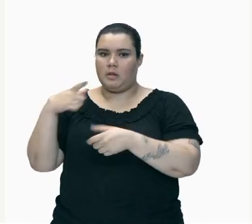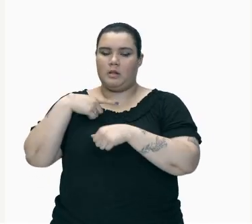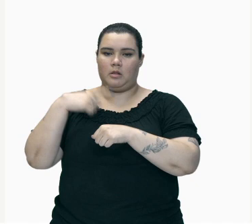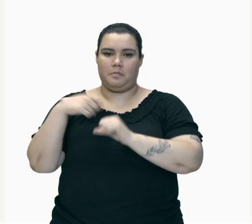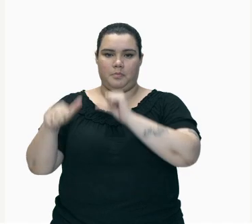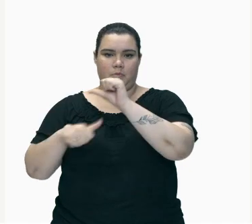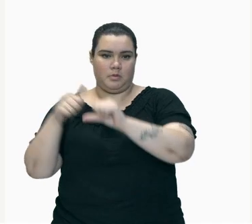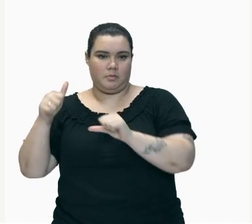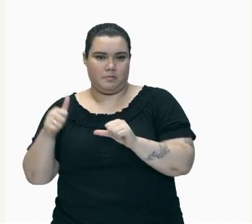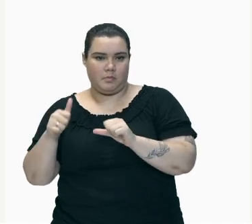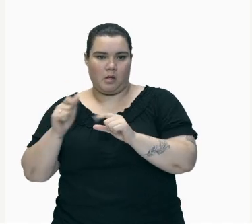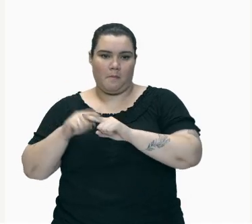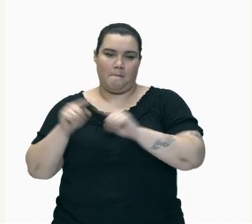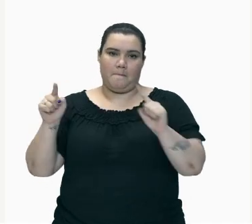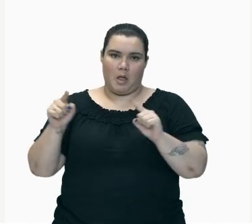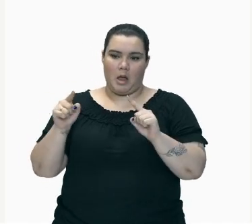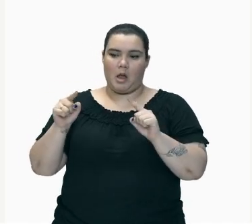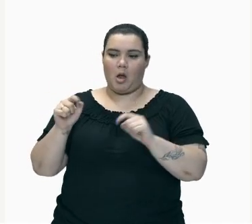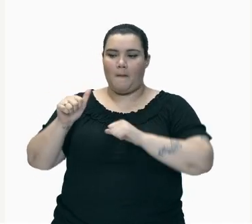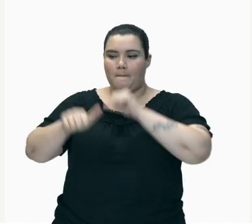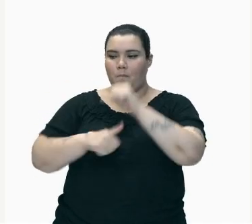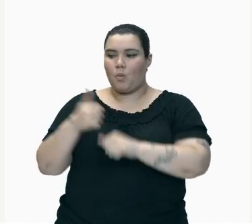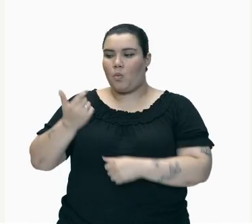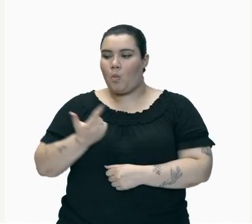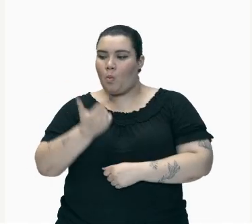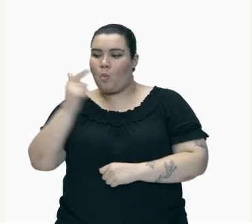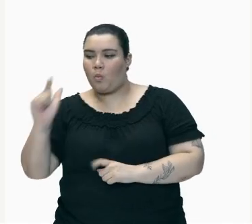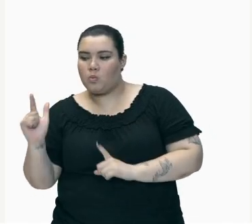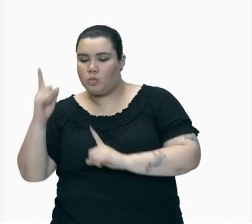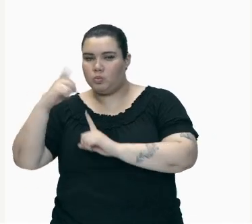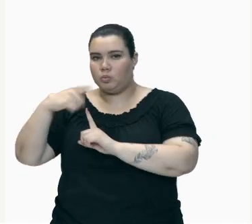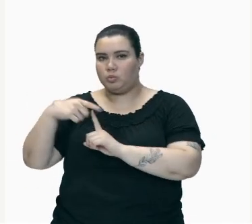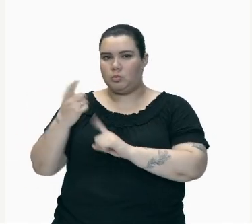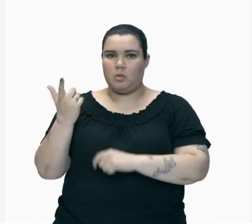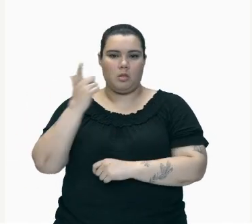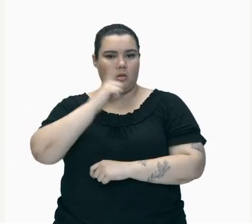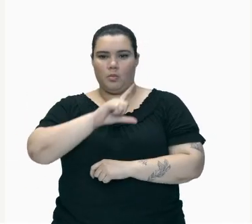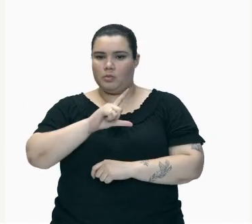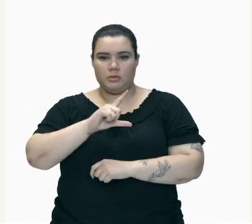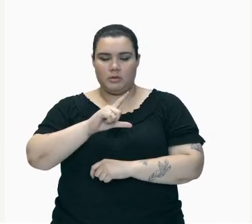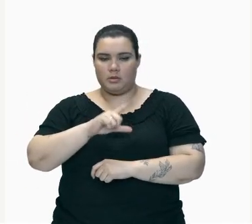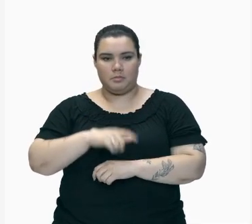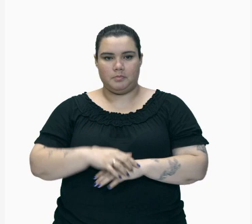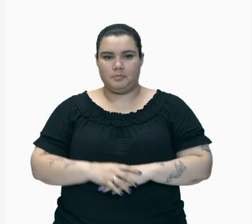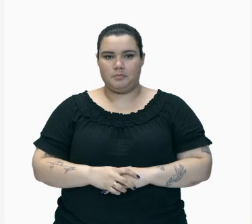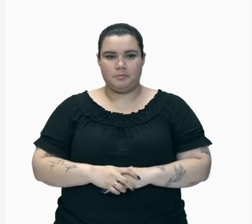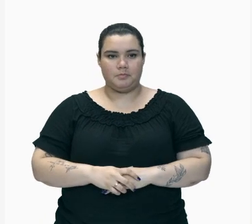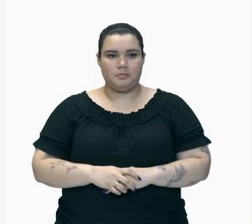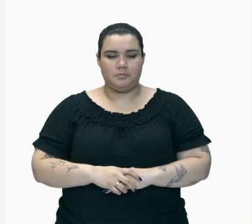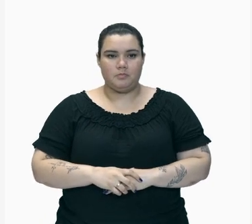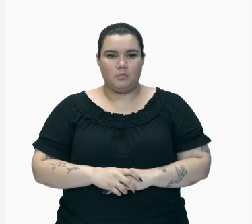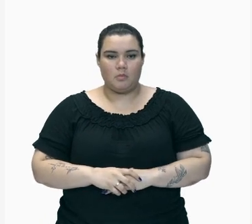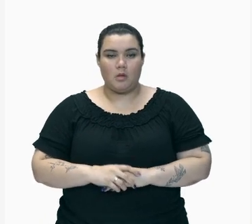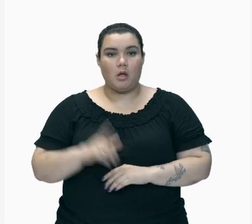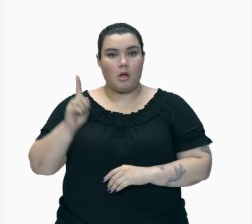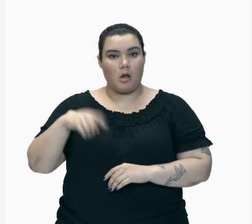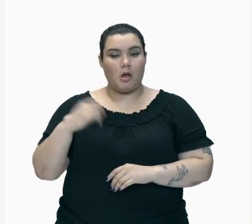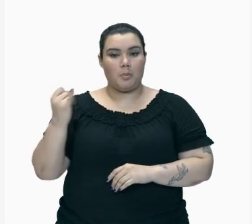Mas não pode ser Transformado Em outro E aí Importante dizer